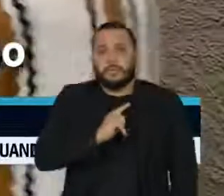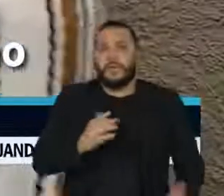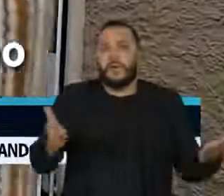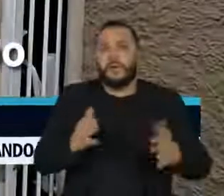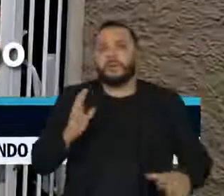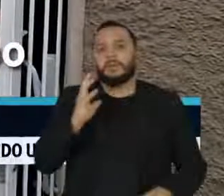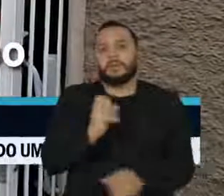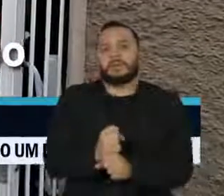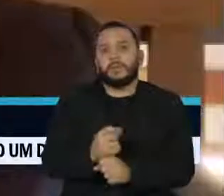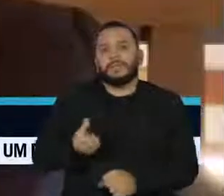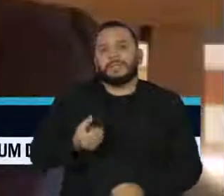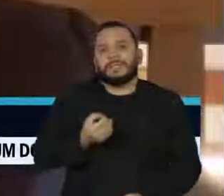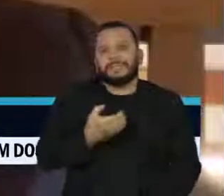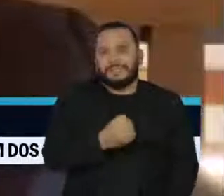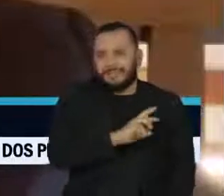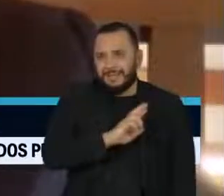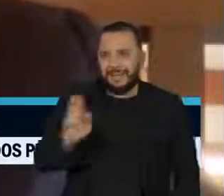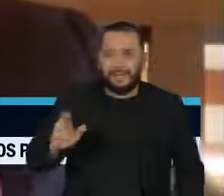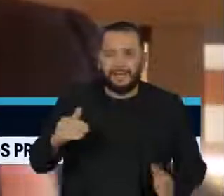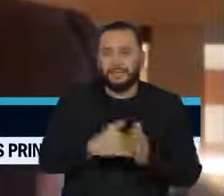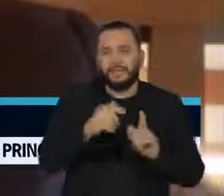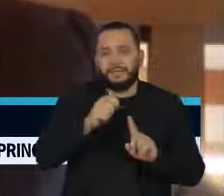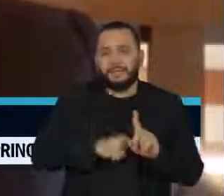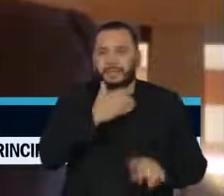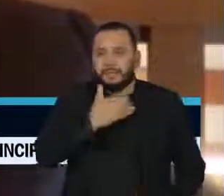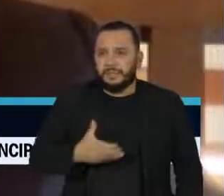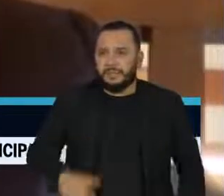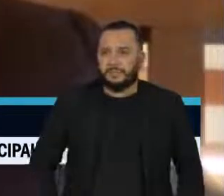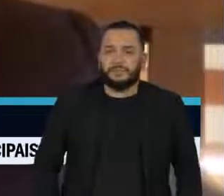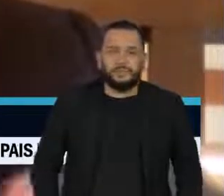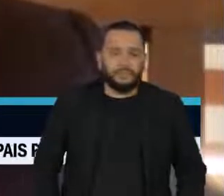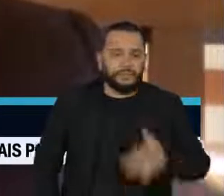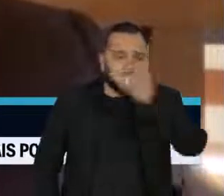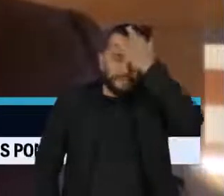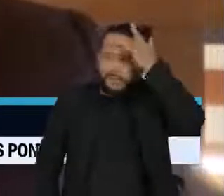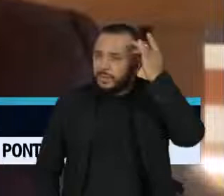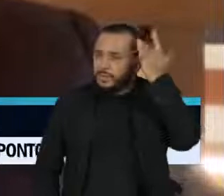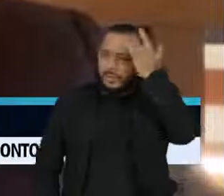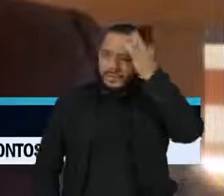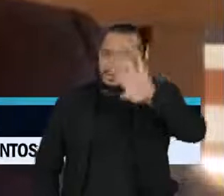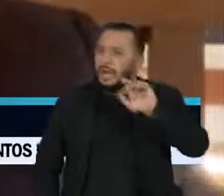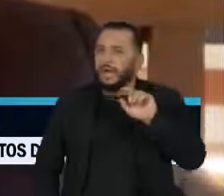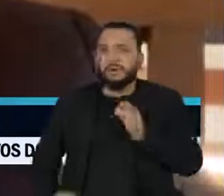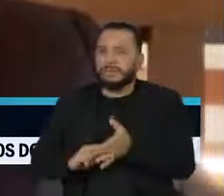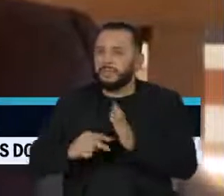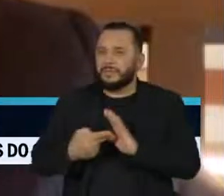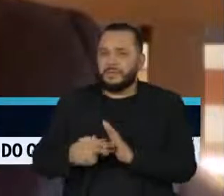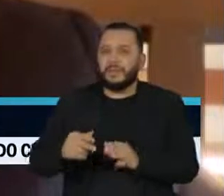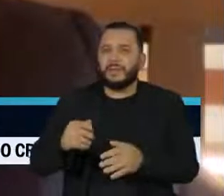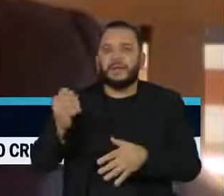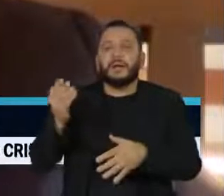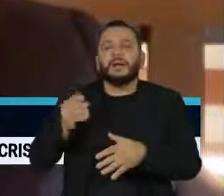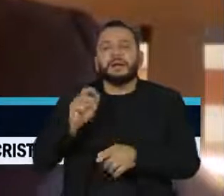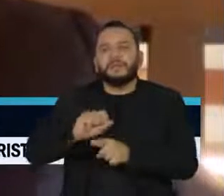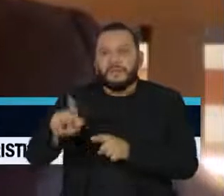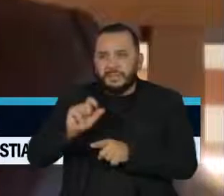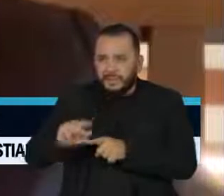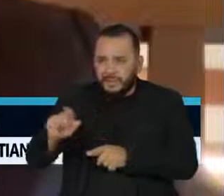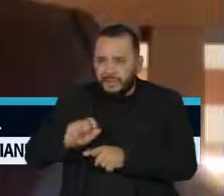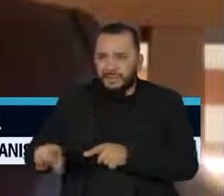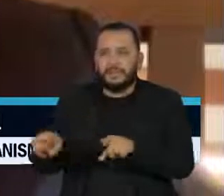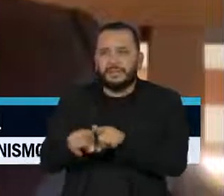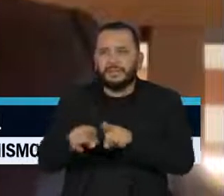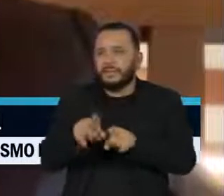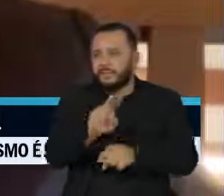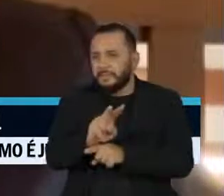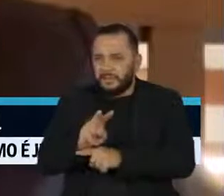600 até dezembro. São pessoas que não sabem nem o que é financiamento, não sabem o que é empréstimo, mas ainda juros. Então tem que